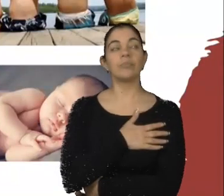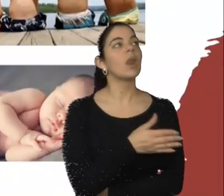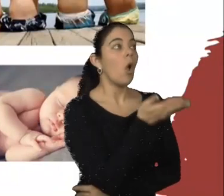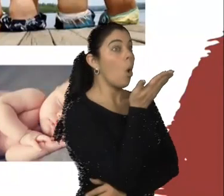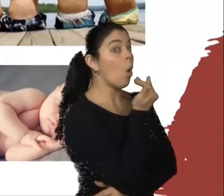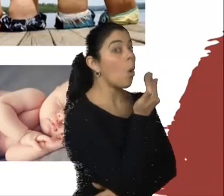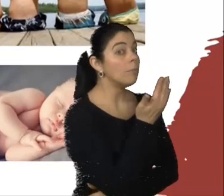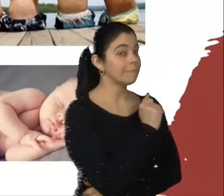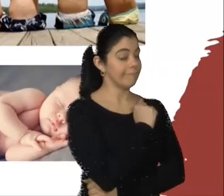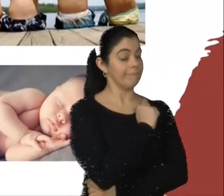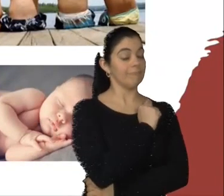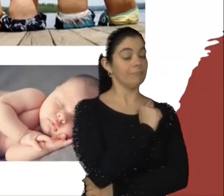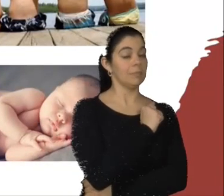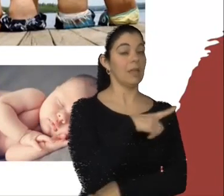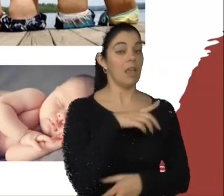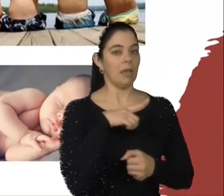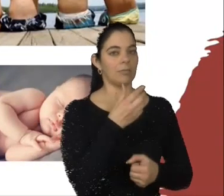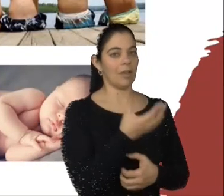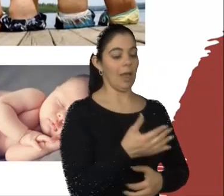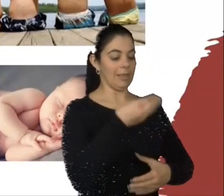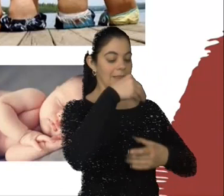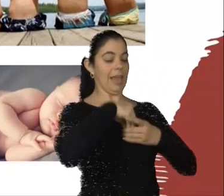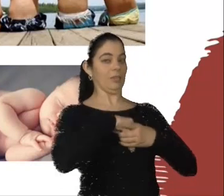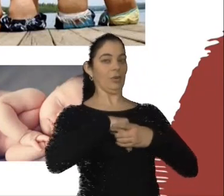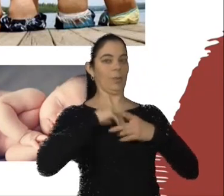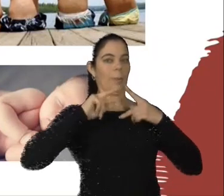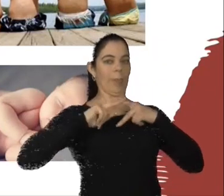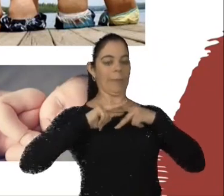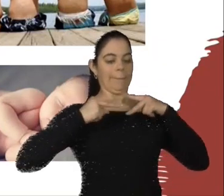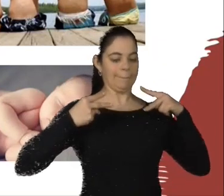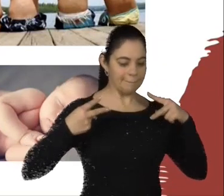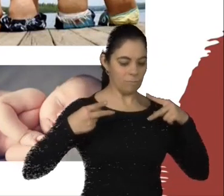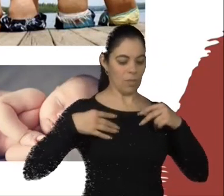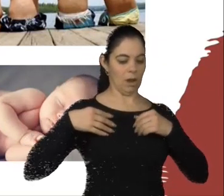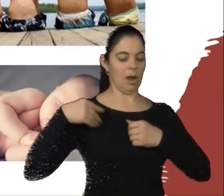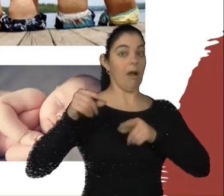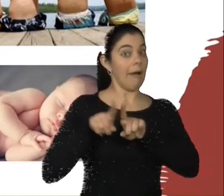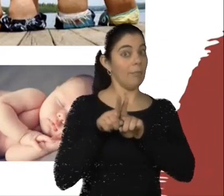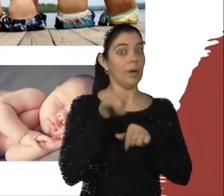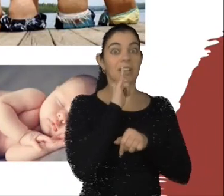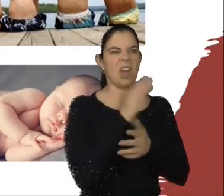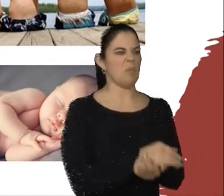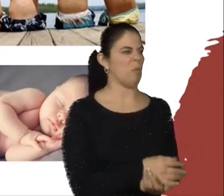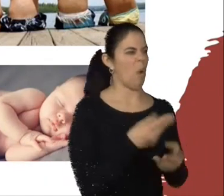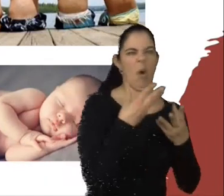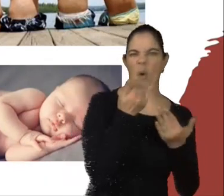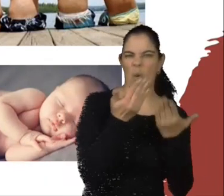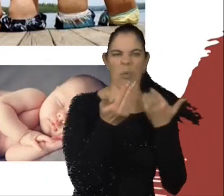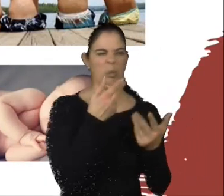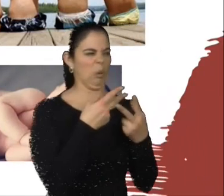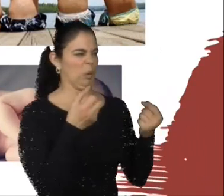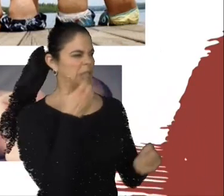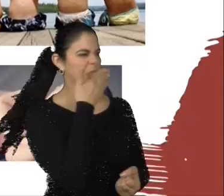Em última análise, o que a gente come vai para o nosso DNA. Então, se eu escolho uma dieta cheia de produto industrializado, cheia de